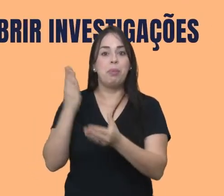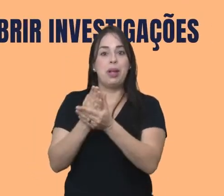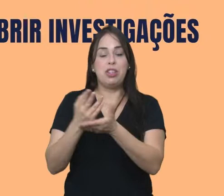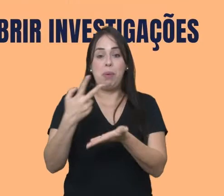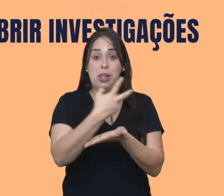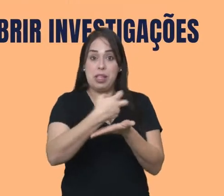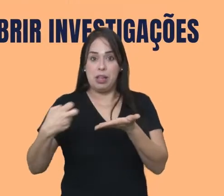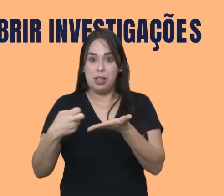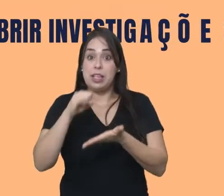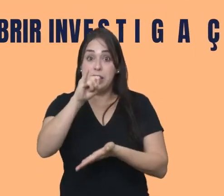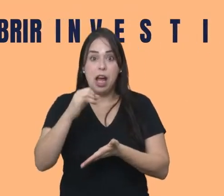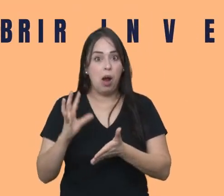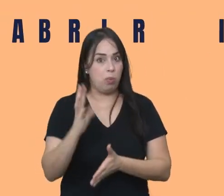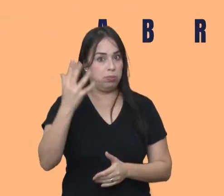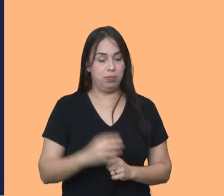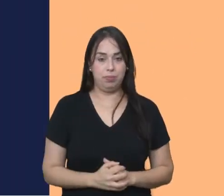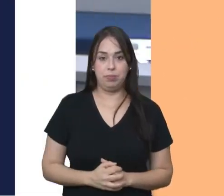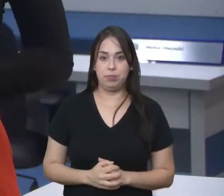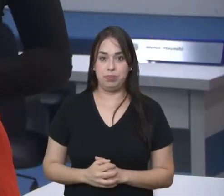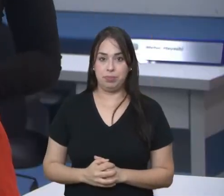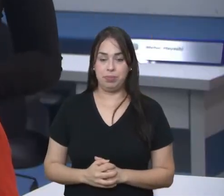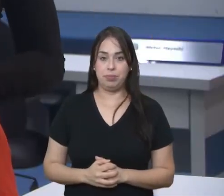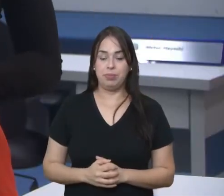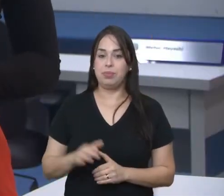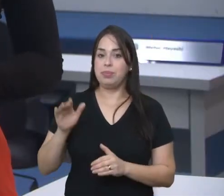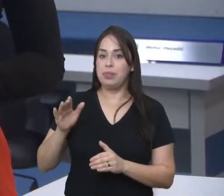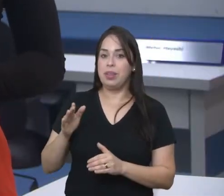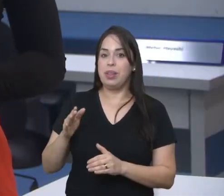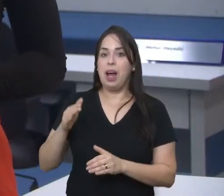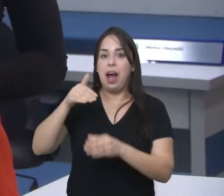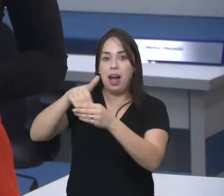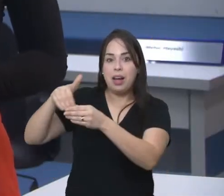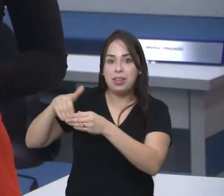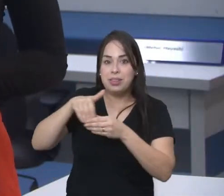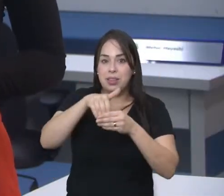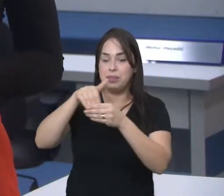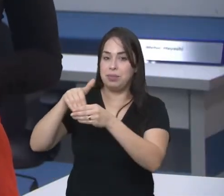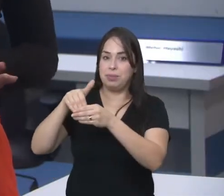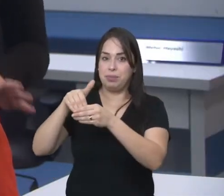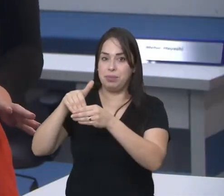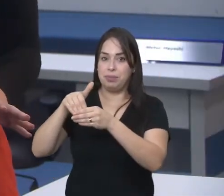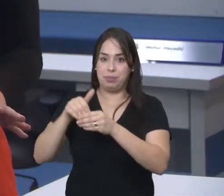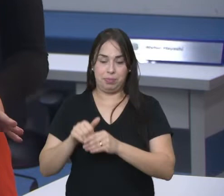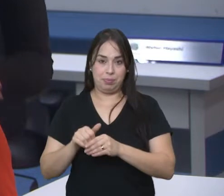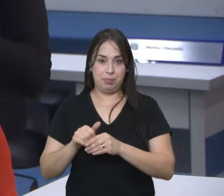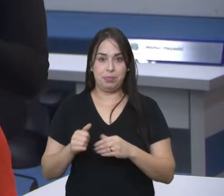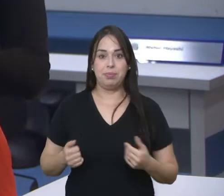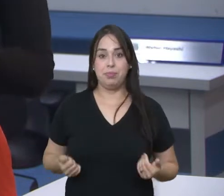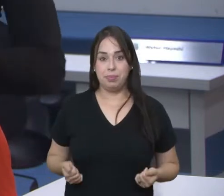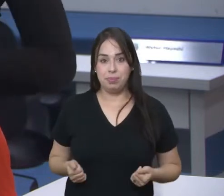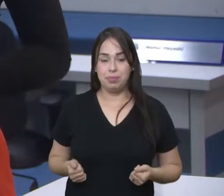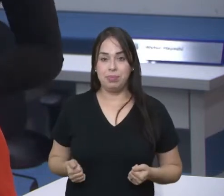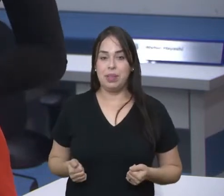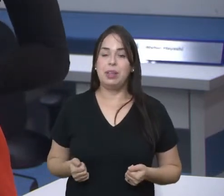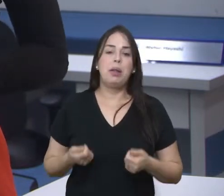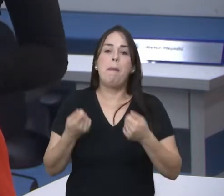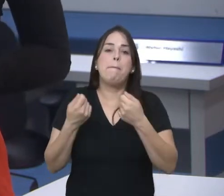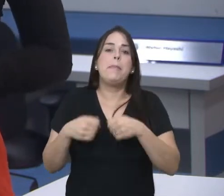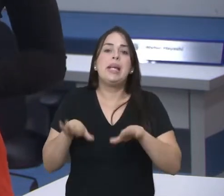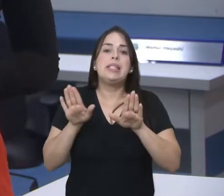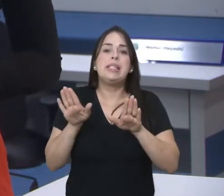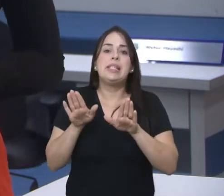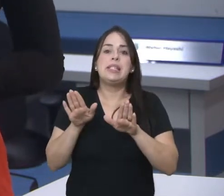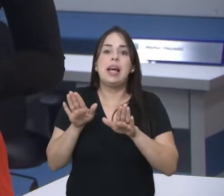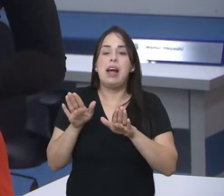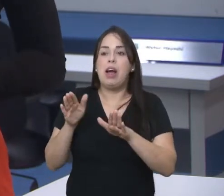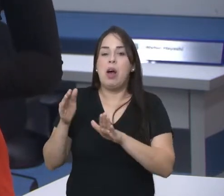um processo de impeachment em casos extremos. A eleição de um deputado ocorre pelo modelo proporcional. Dessa forma, não são